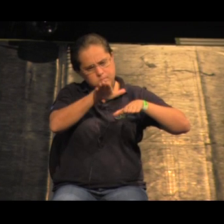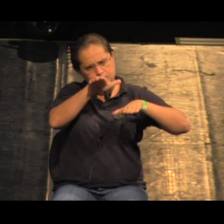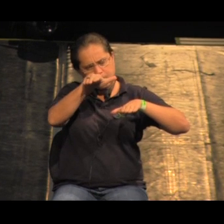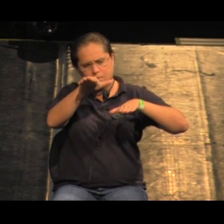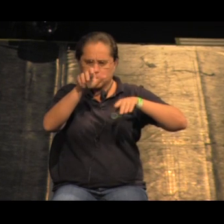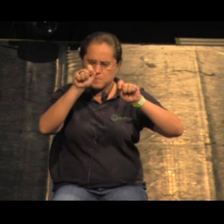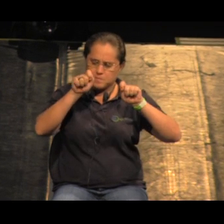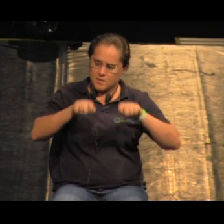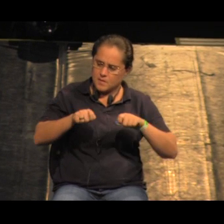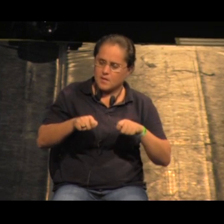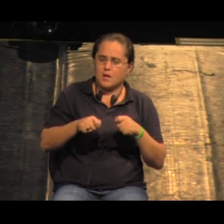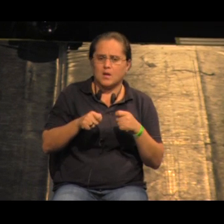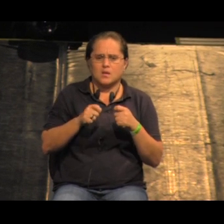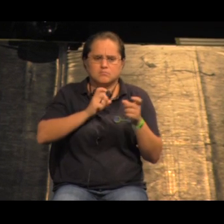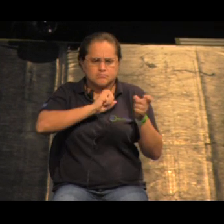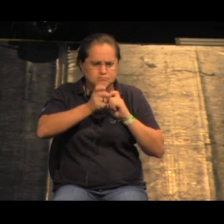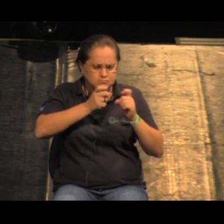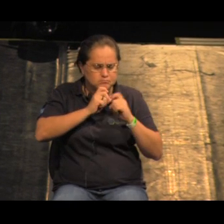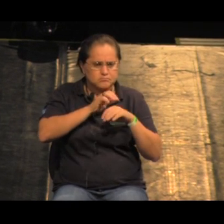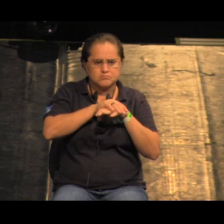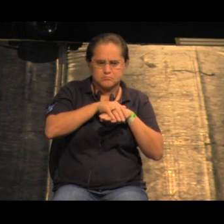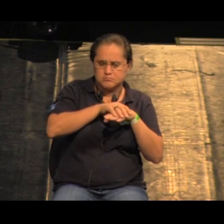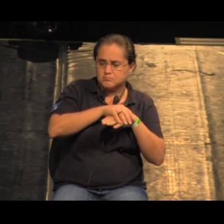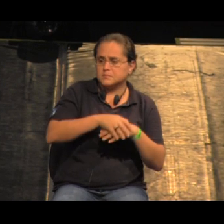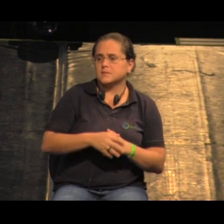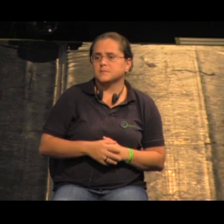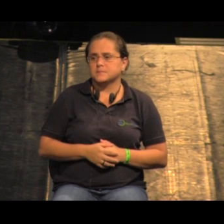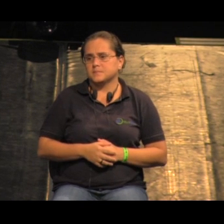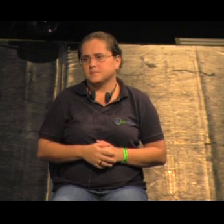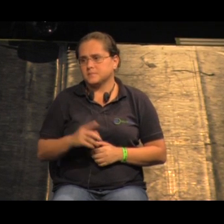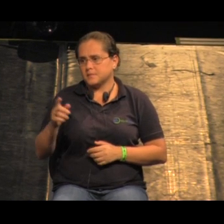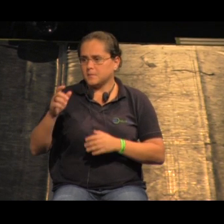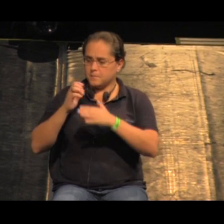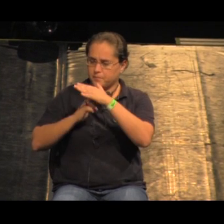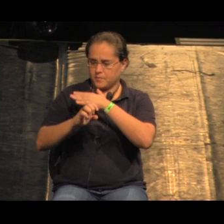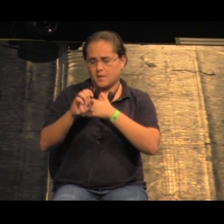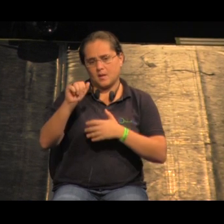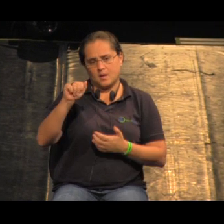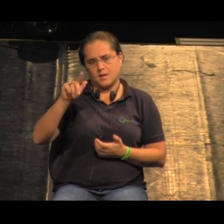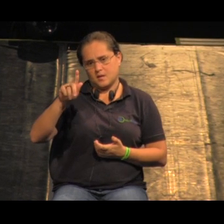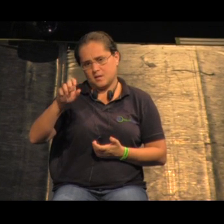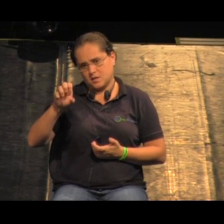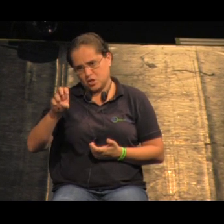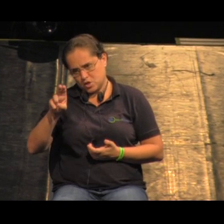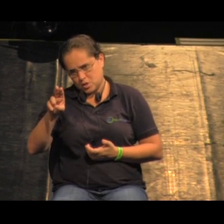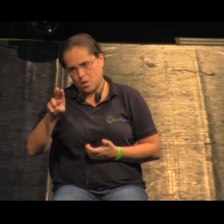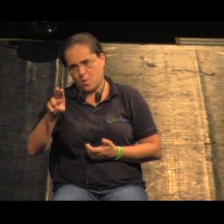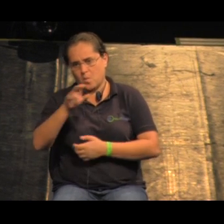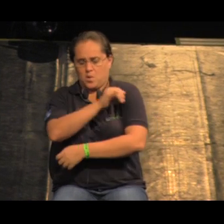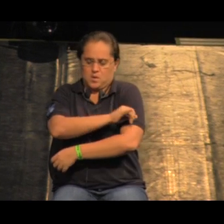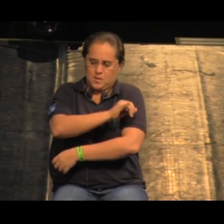convicção a princípio e tudo isso era discutido com o contratante que é a GeoRio o órgão de de